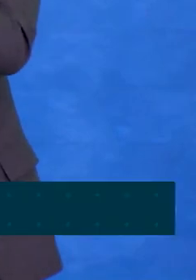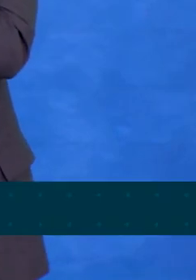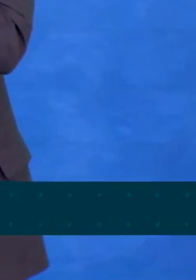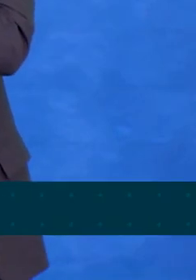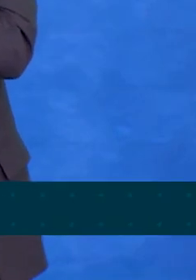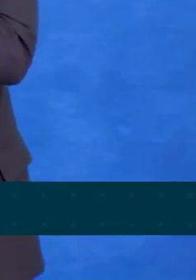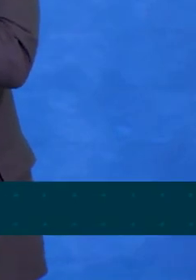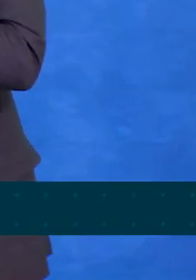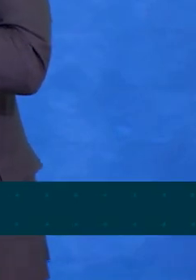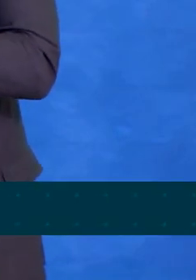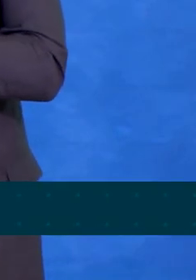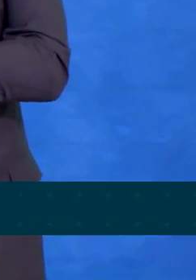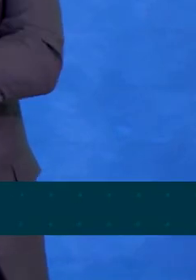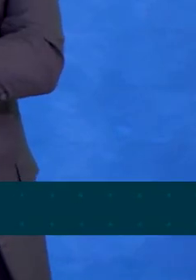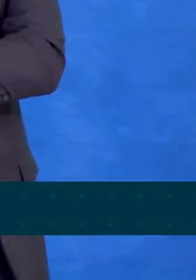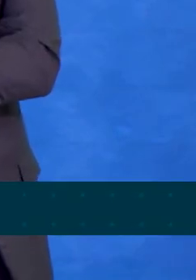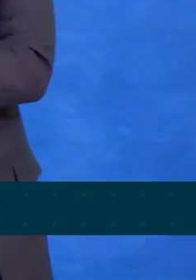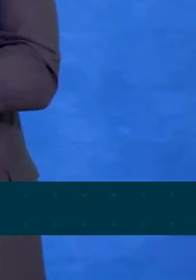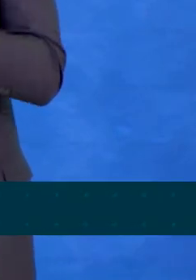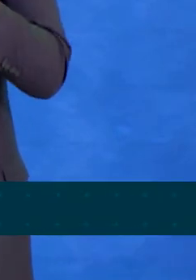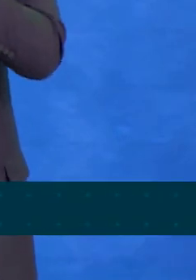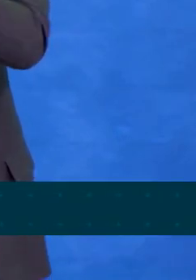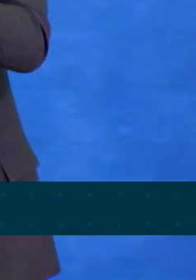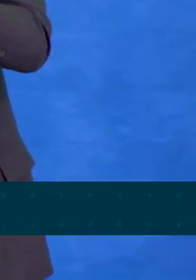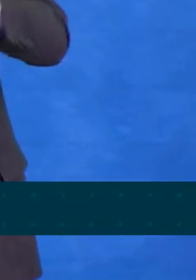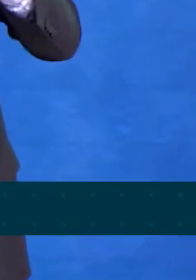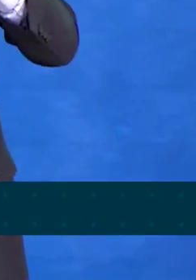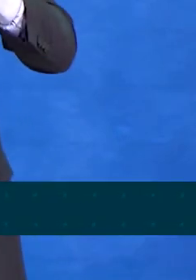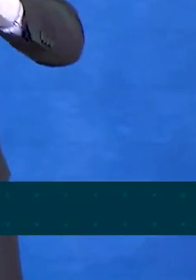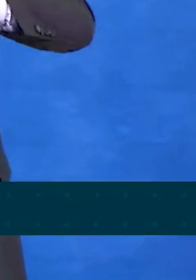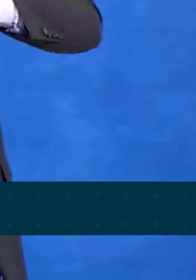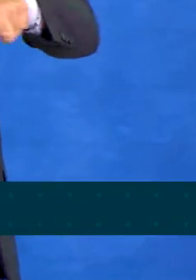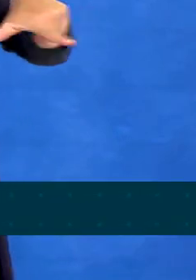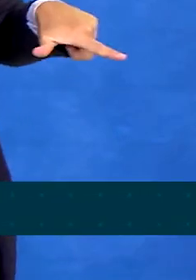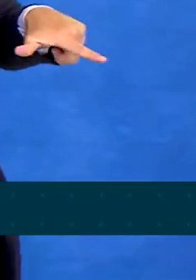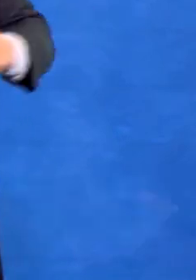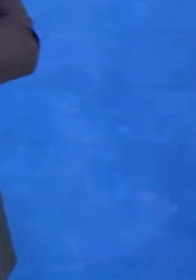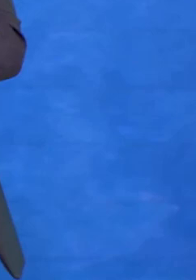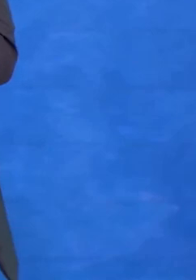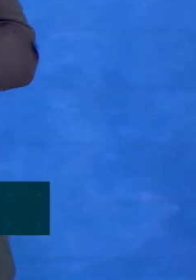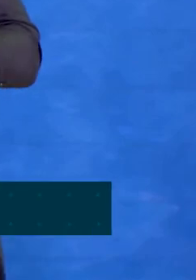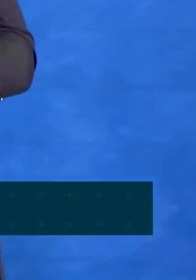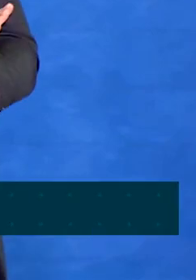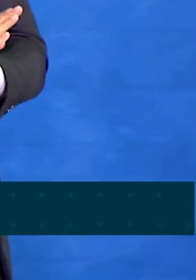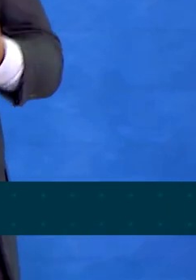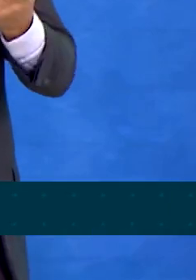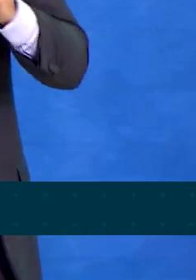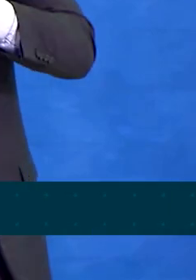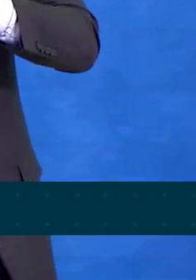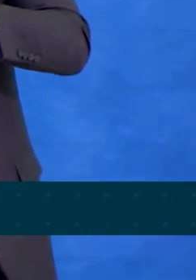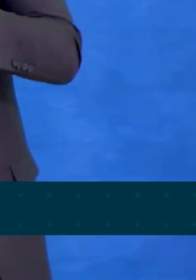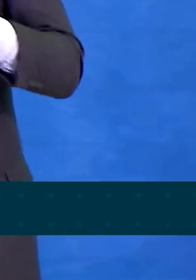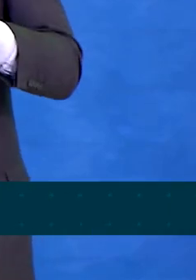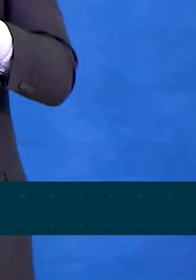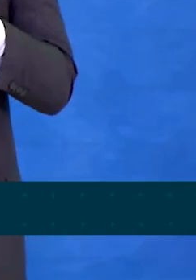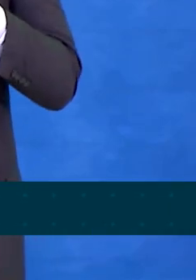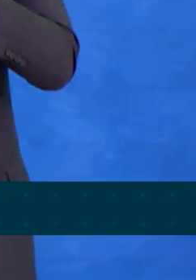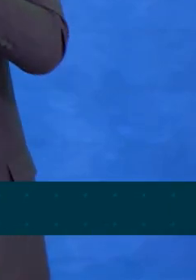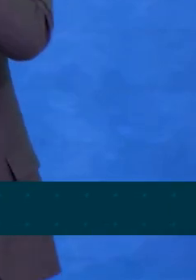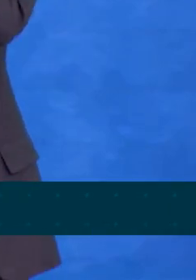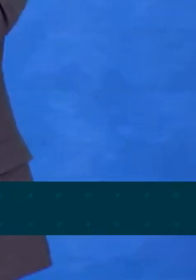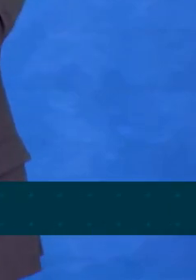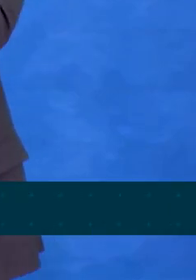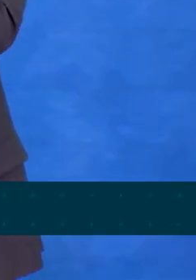manter a floresta como existe hoje, nós vamos recuperar a floresta que existia